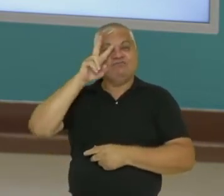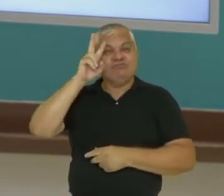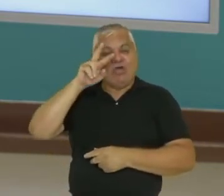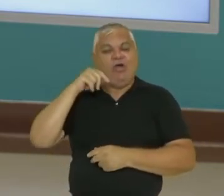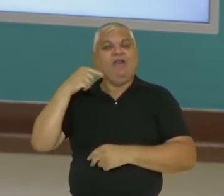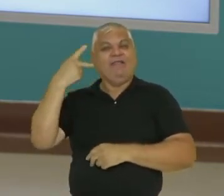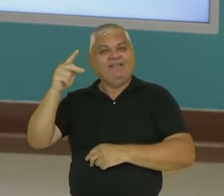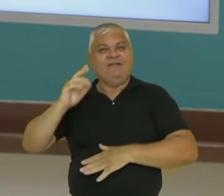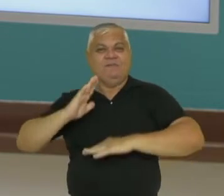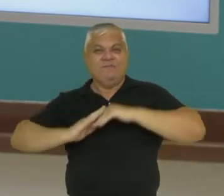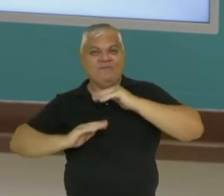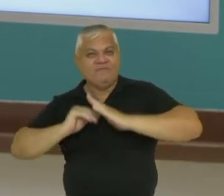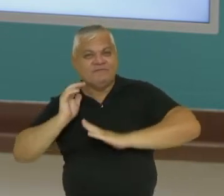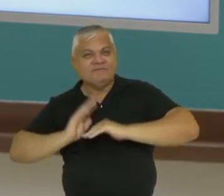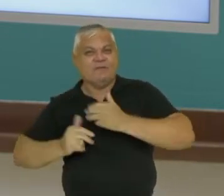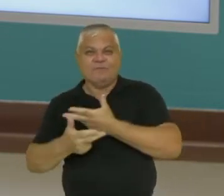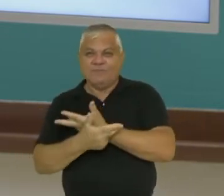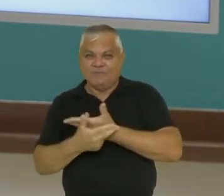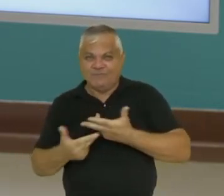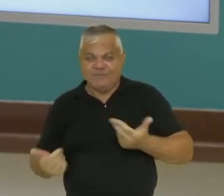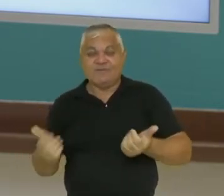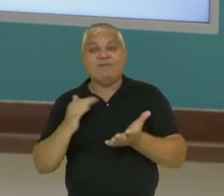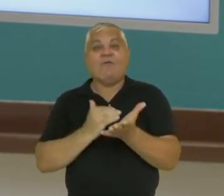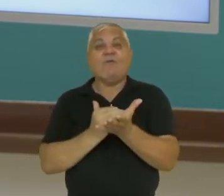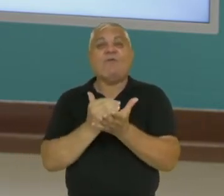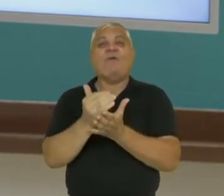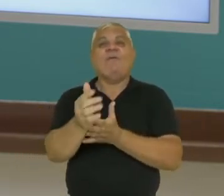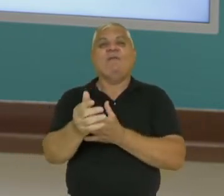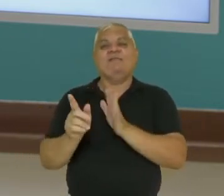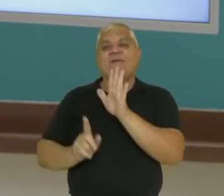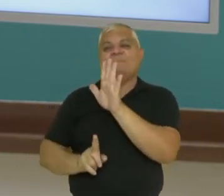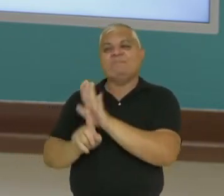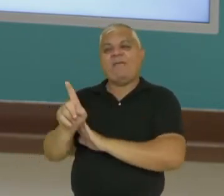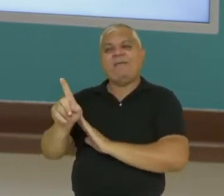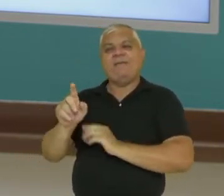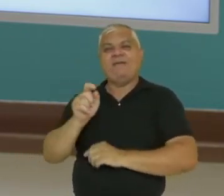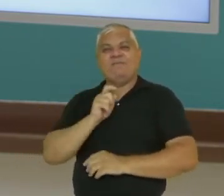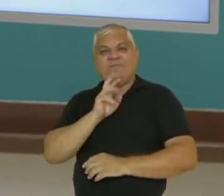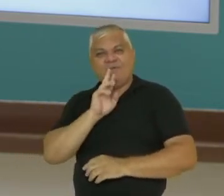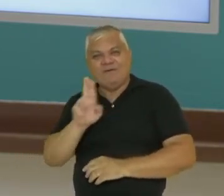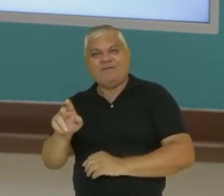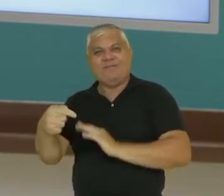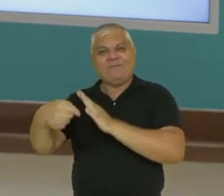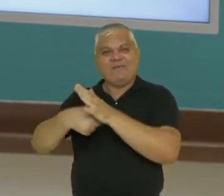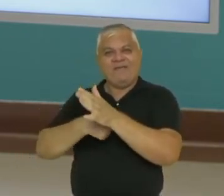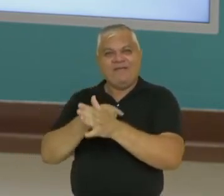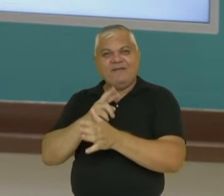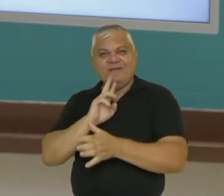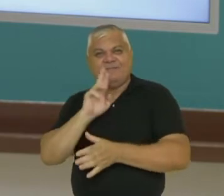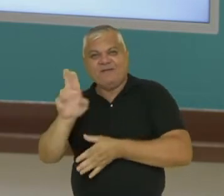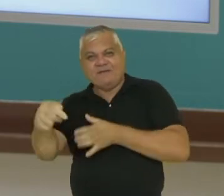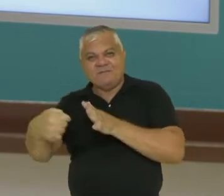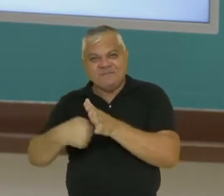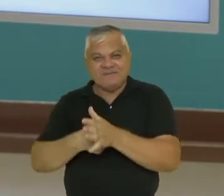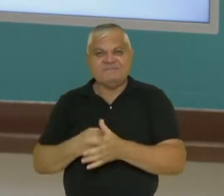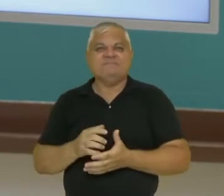profissões ali do Ziraldo. E depois, então, começa aquela fase de perguntas e respostas dentro da entrevista.